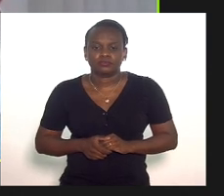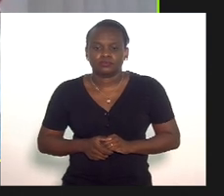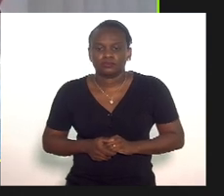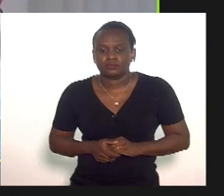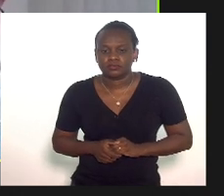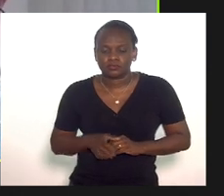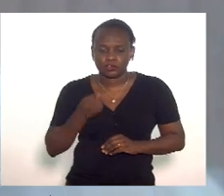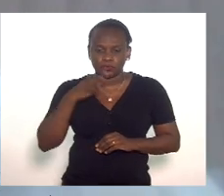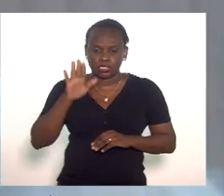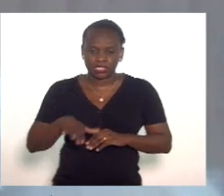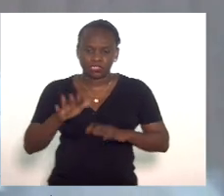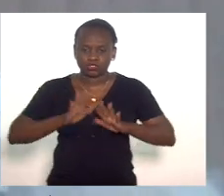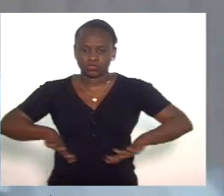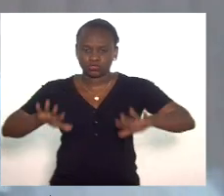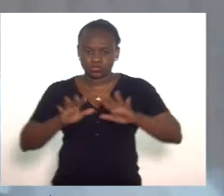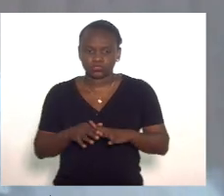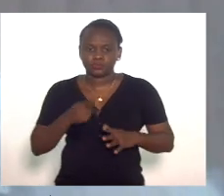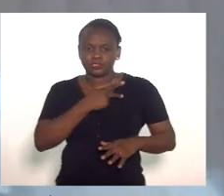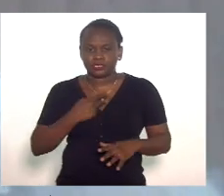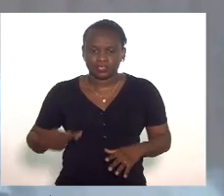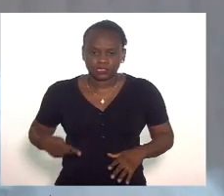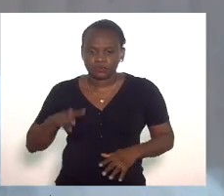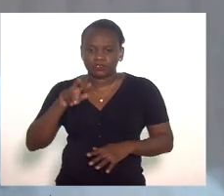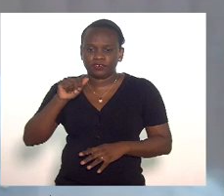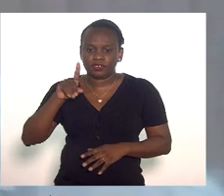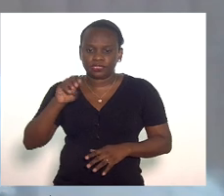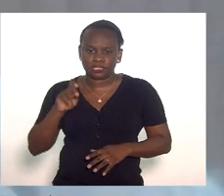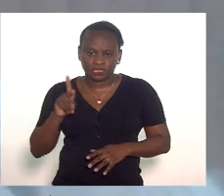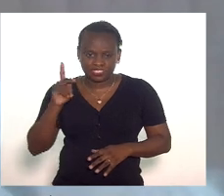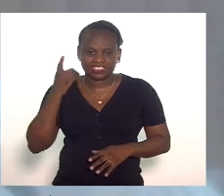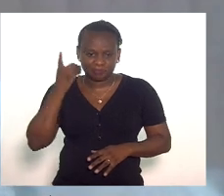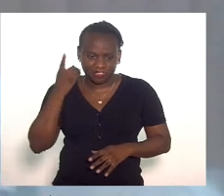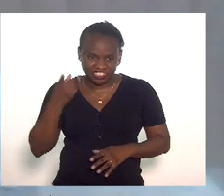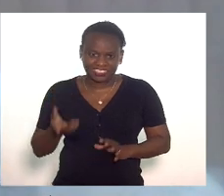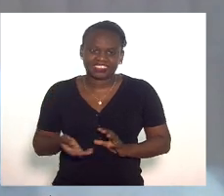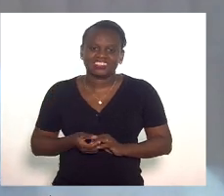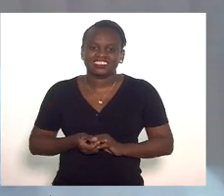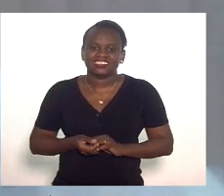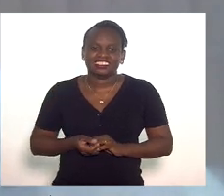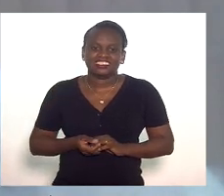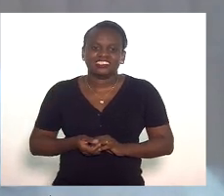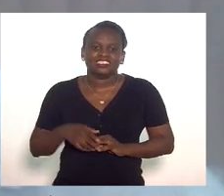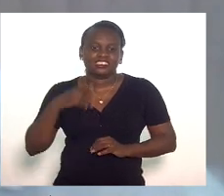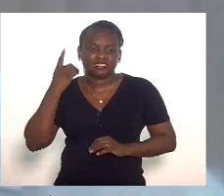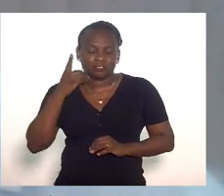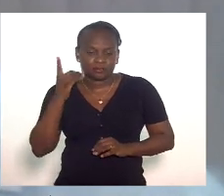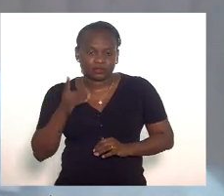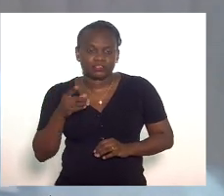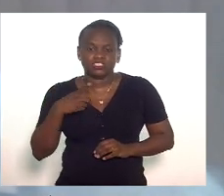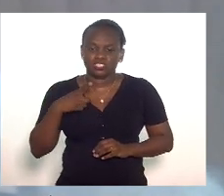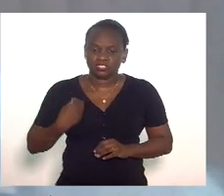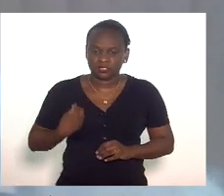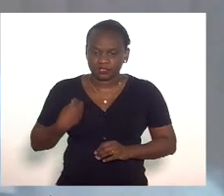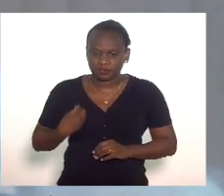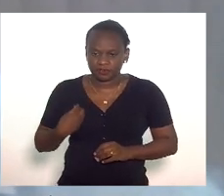uma boa tarde a todos presidente Valdeck deputado Valdeck deputados aqui presentes prazer estar com